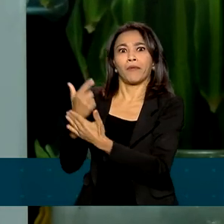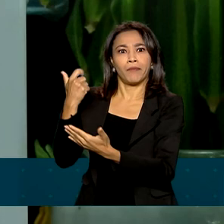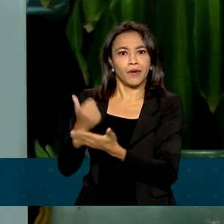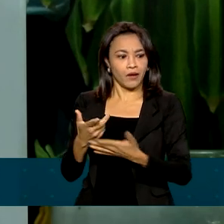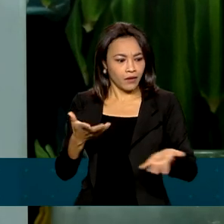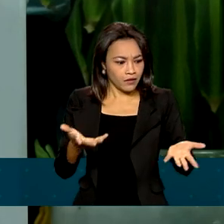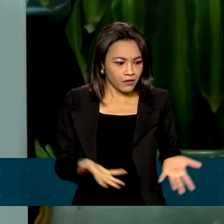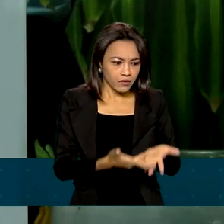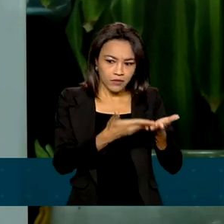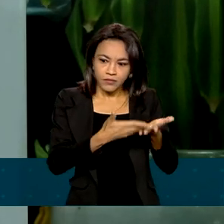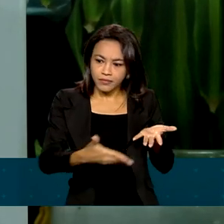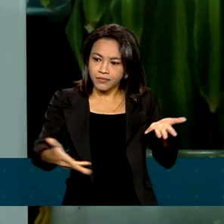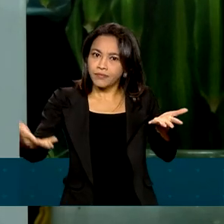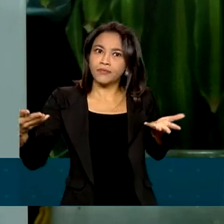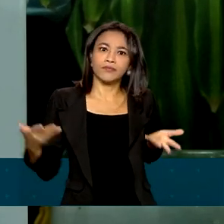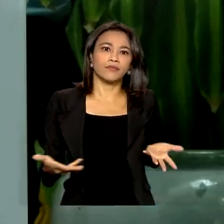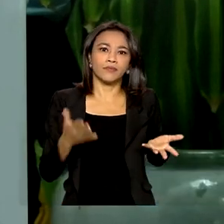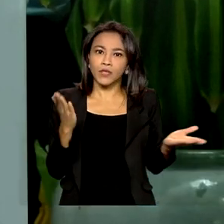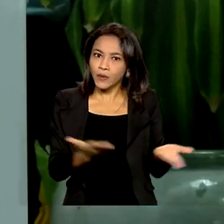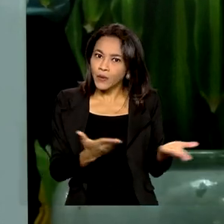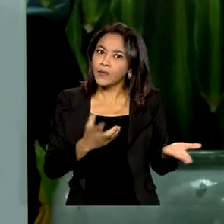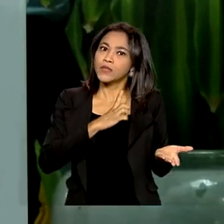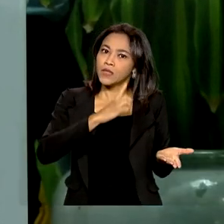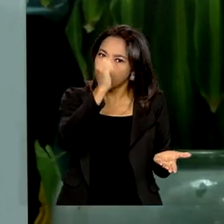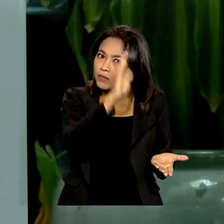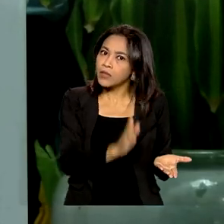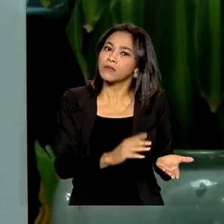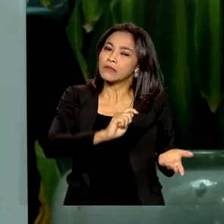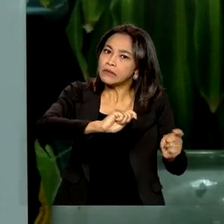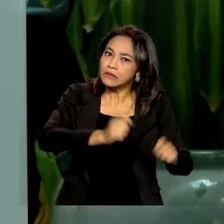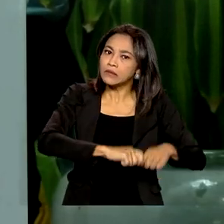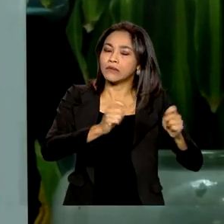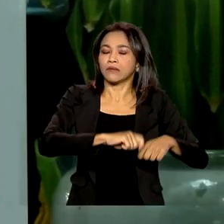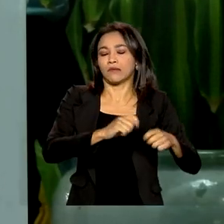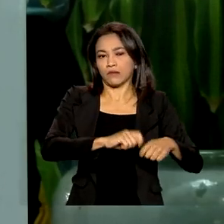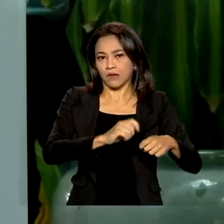tamanho das necessidades que hoje ele tem da importação de fertilizantes.